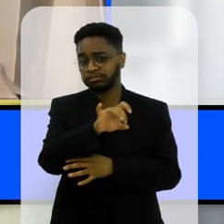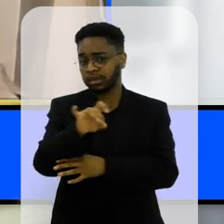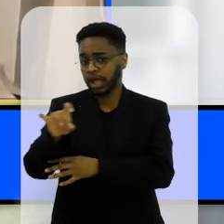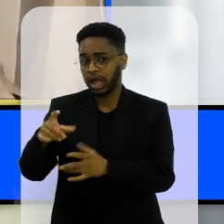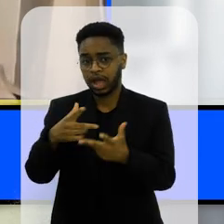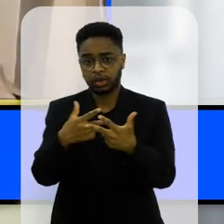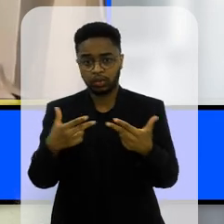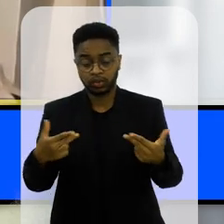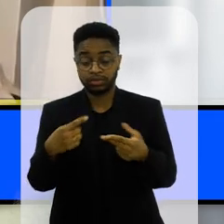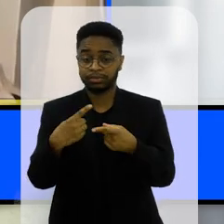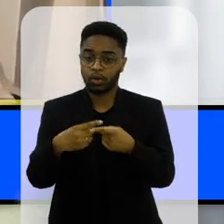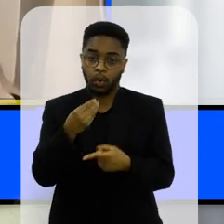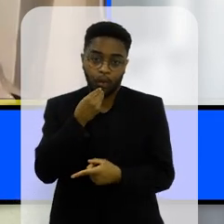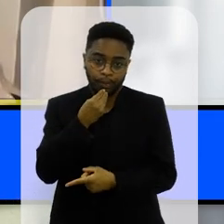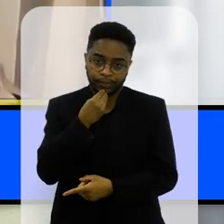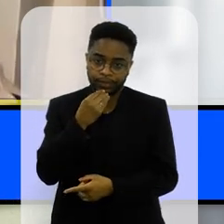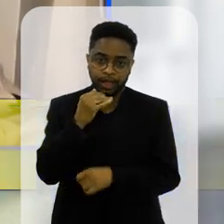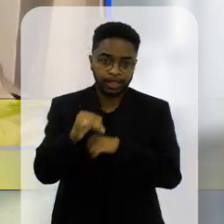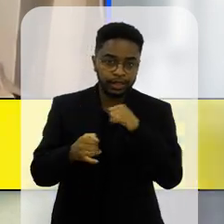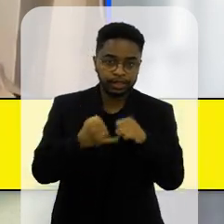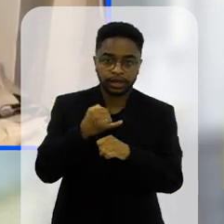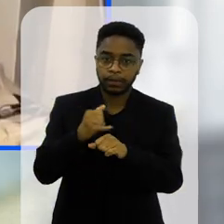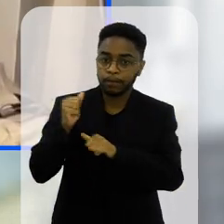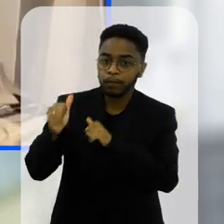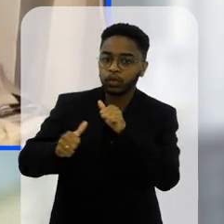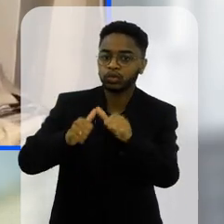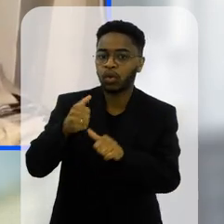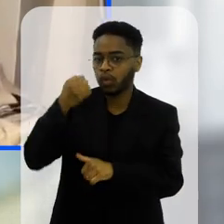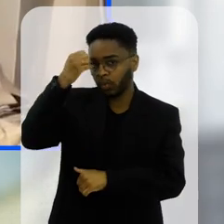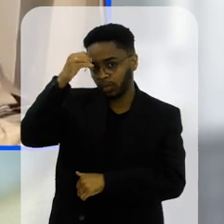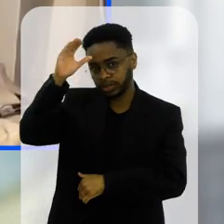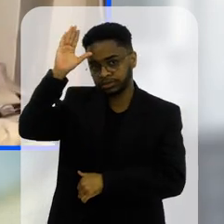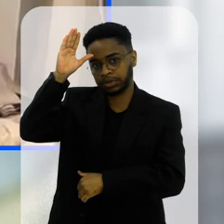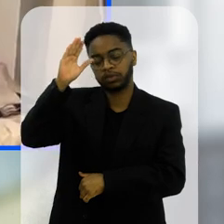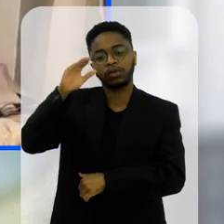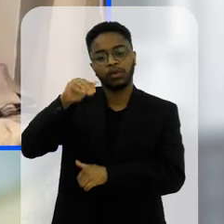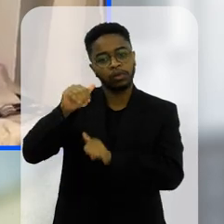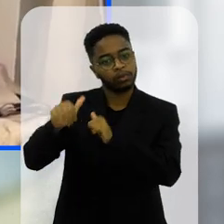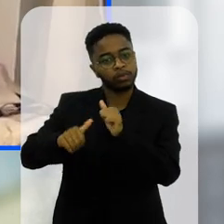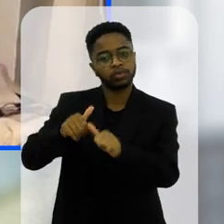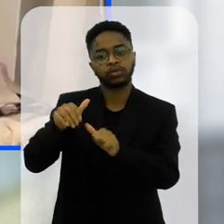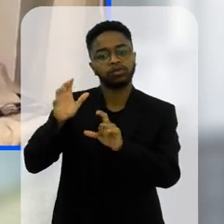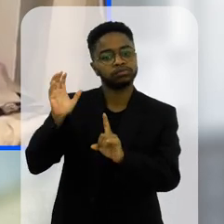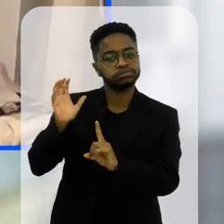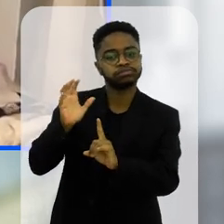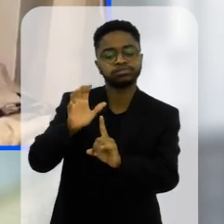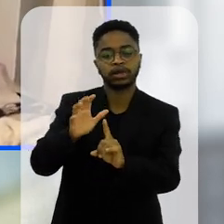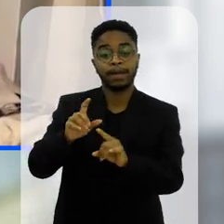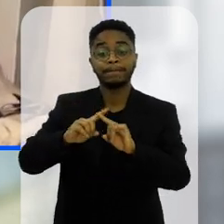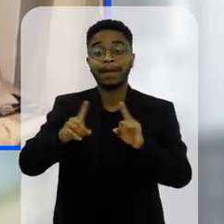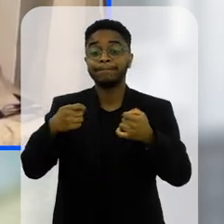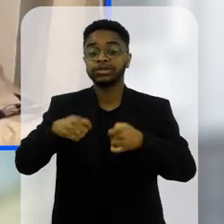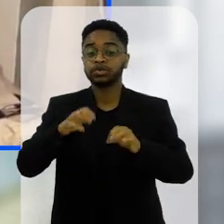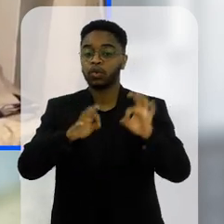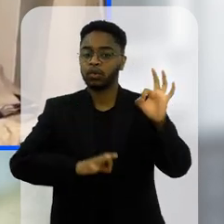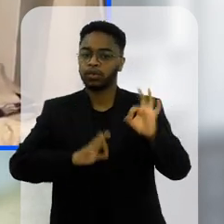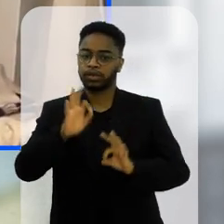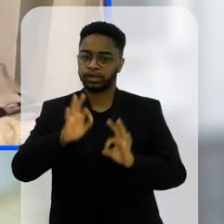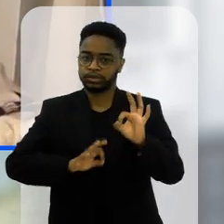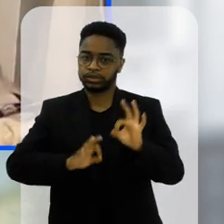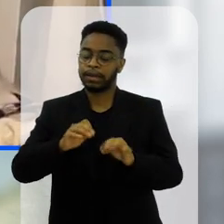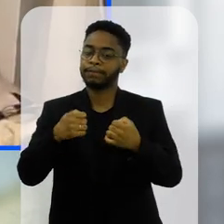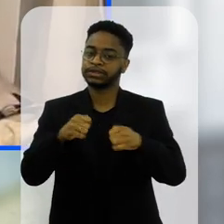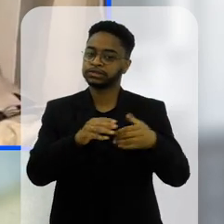inegável como a internet veio para poder revolucionar o conhecimento e isso precisa ser feito de forma organizada